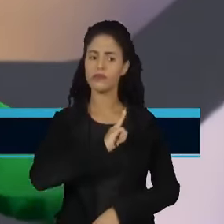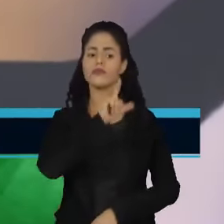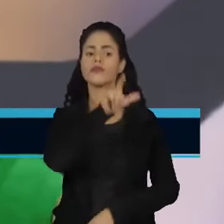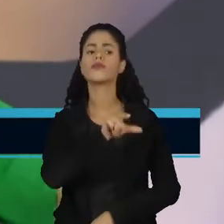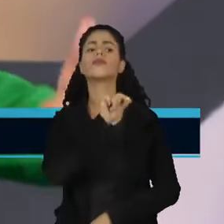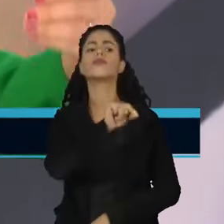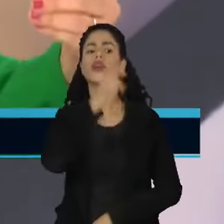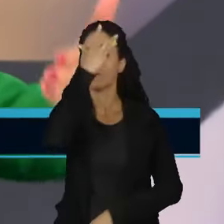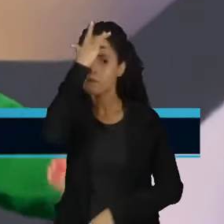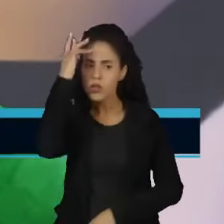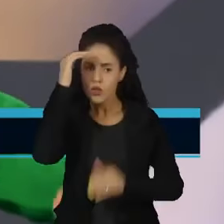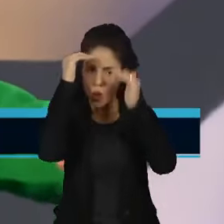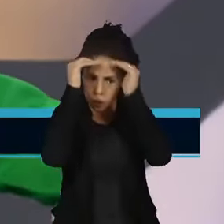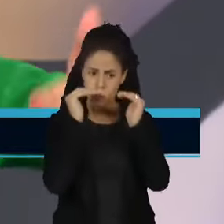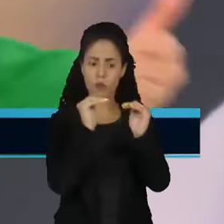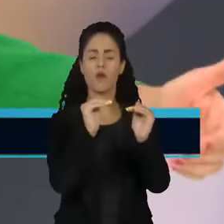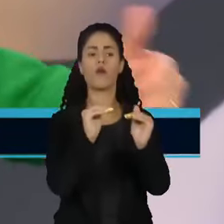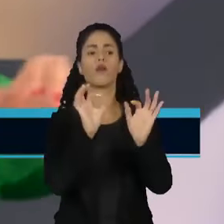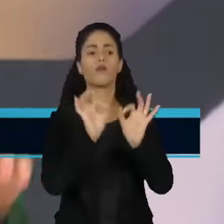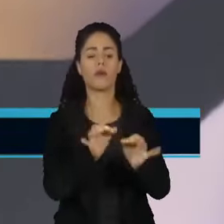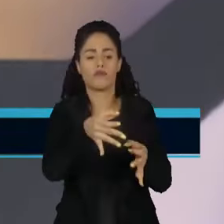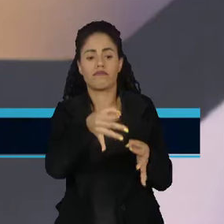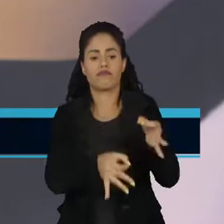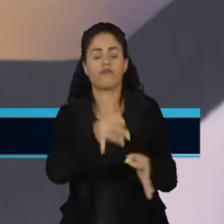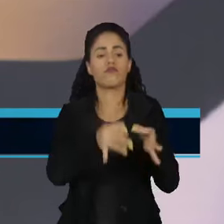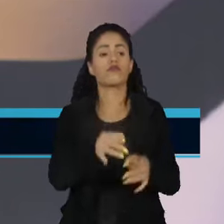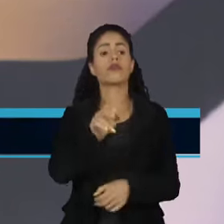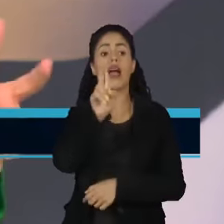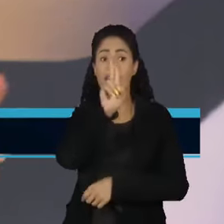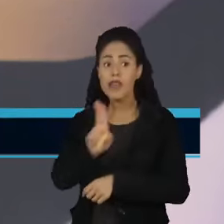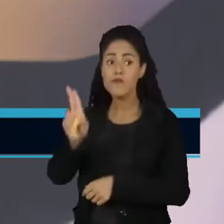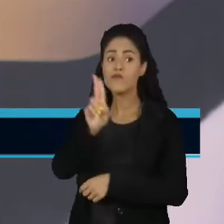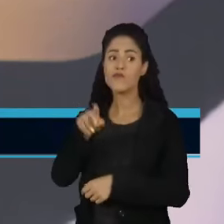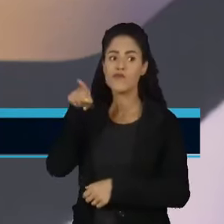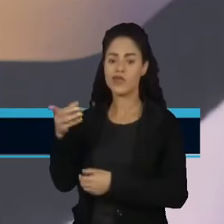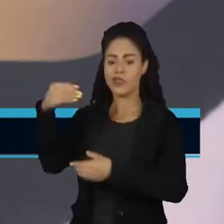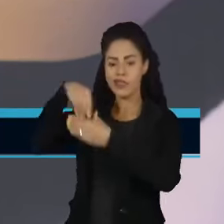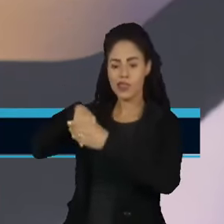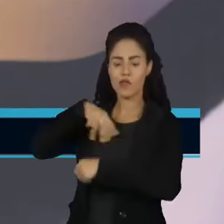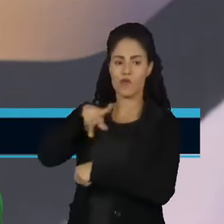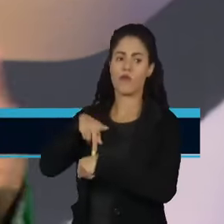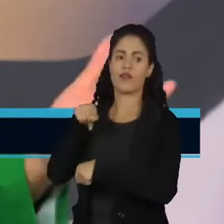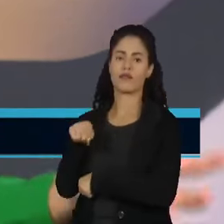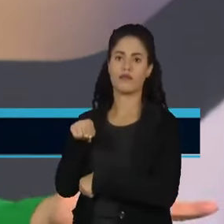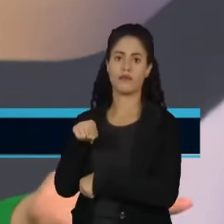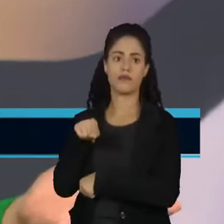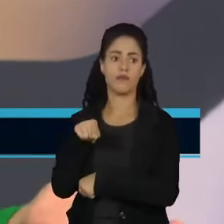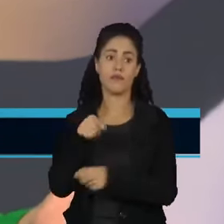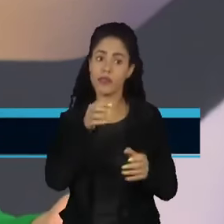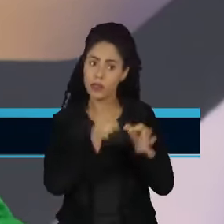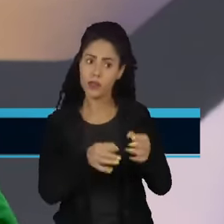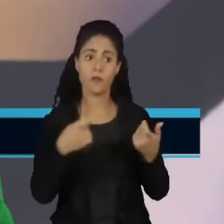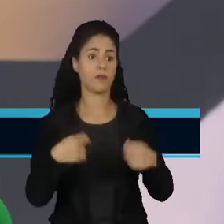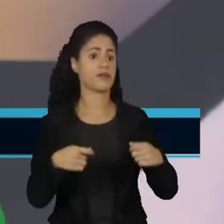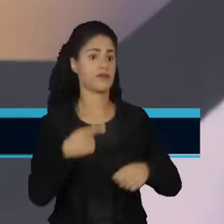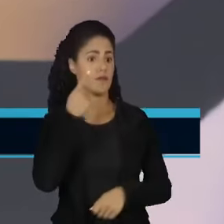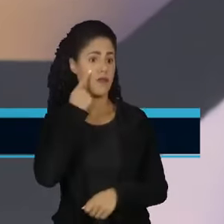recusa a cumprir o ordenamento dos países onde a empresa atua. É uma escolha de jurisdição.